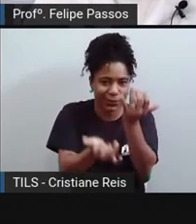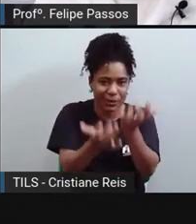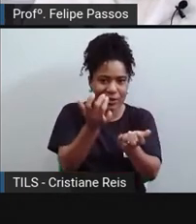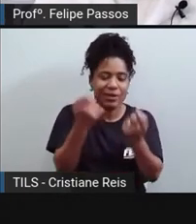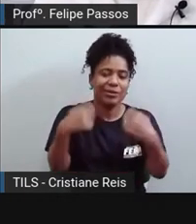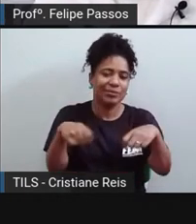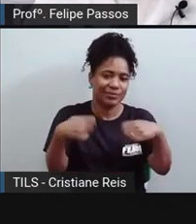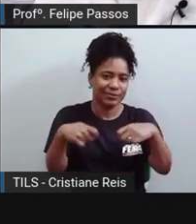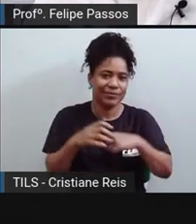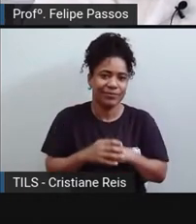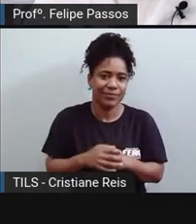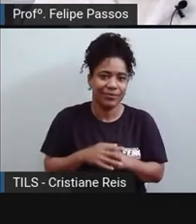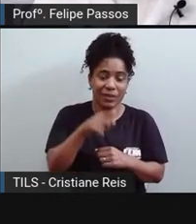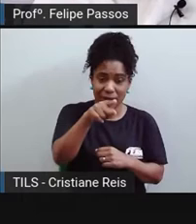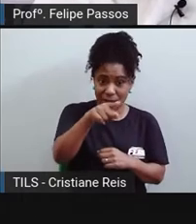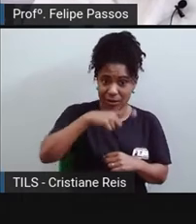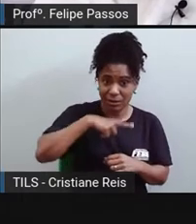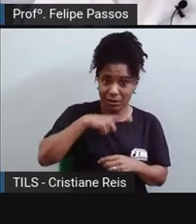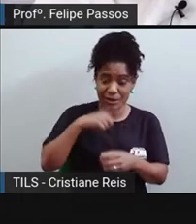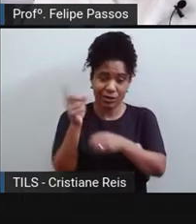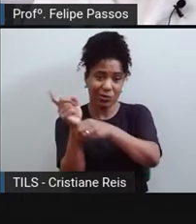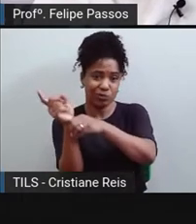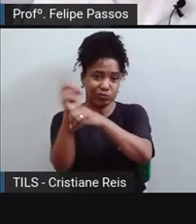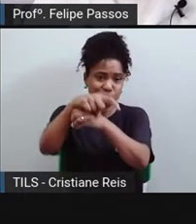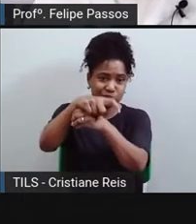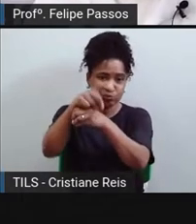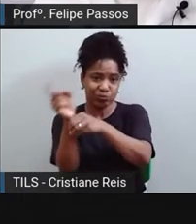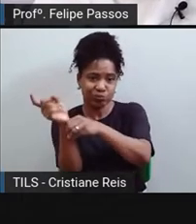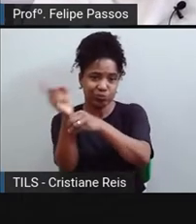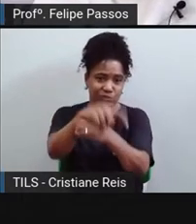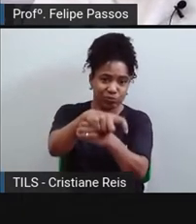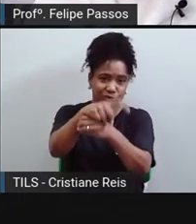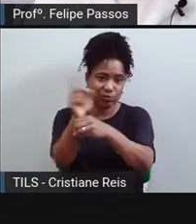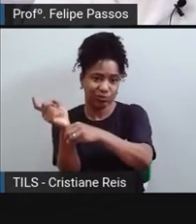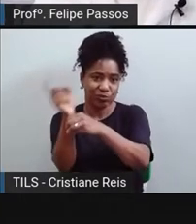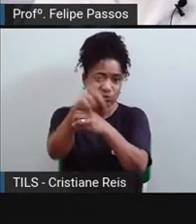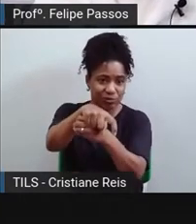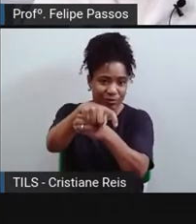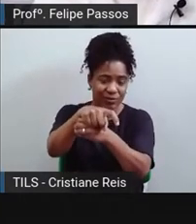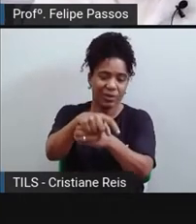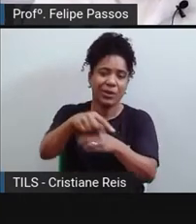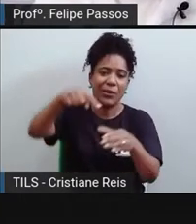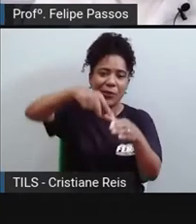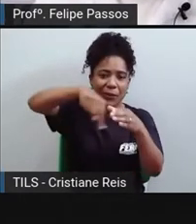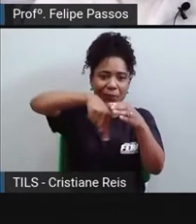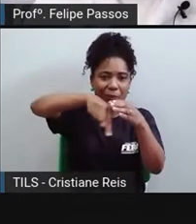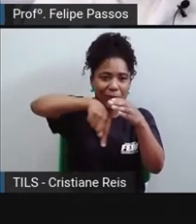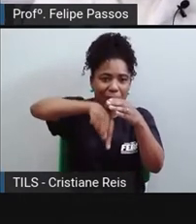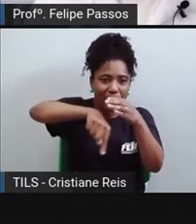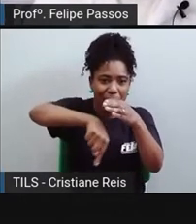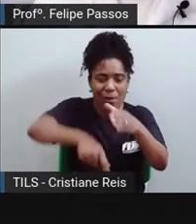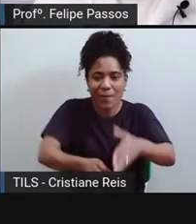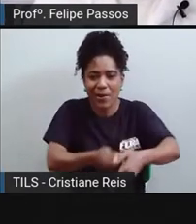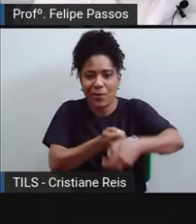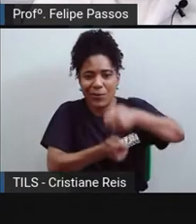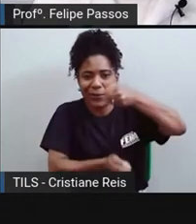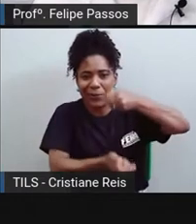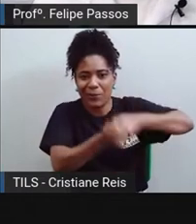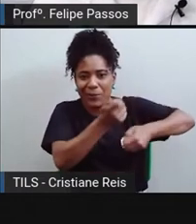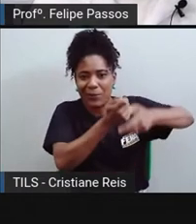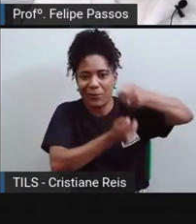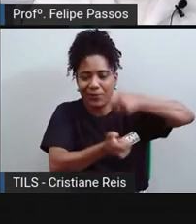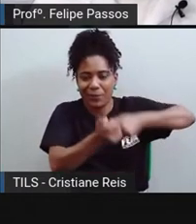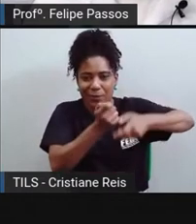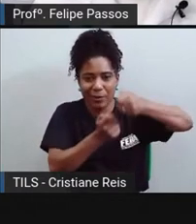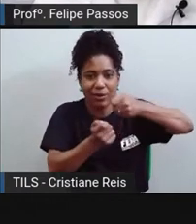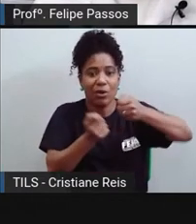perfurador em solo, né? Nos Estados Unidos tem muitos disso, locais onde tem bacias de